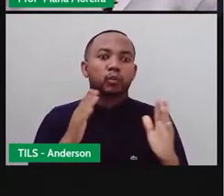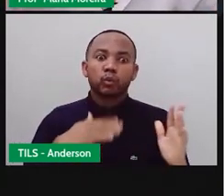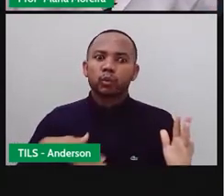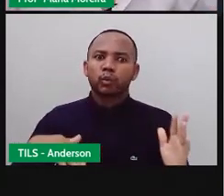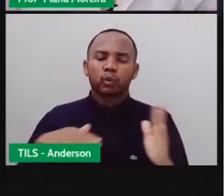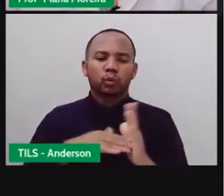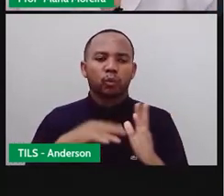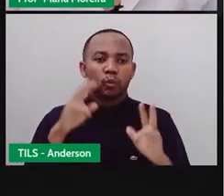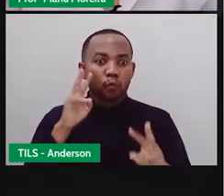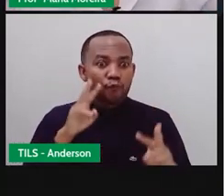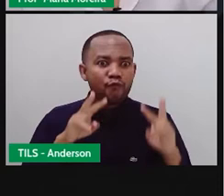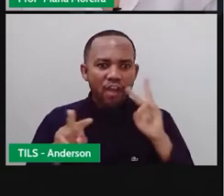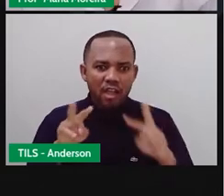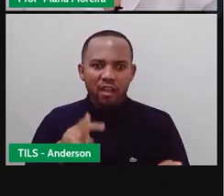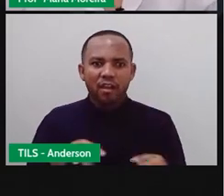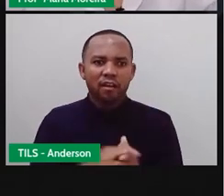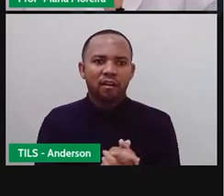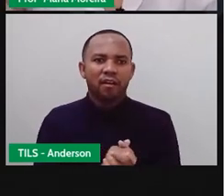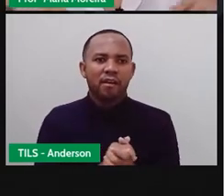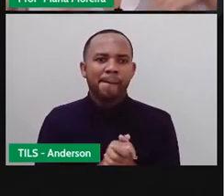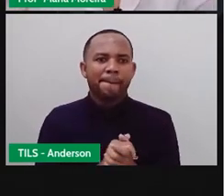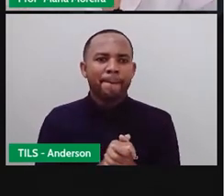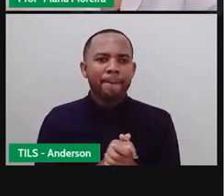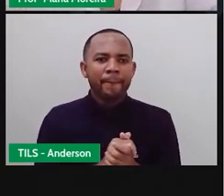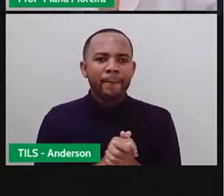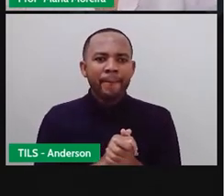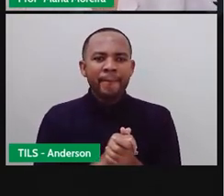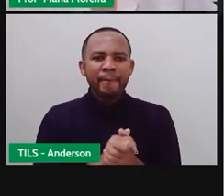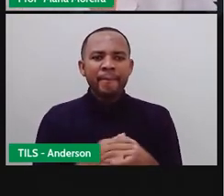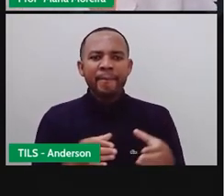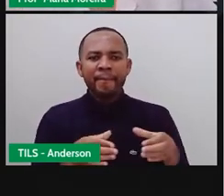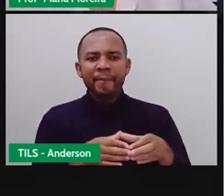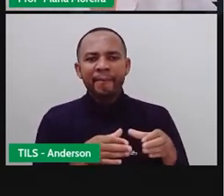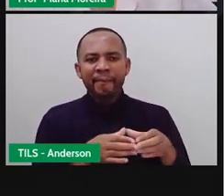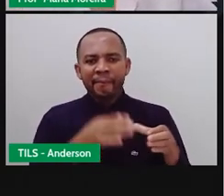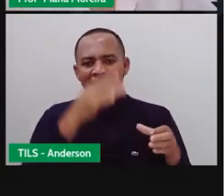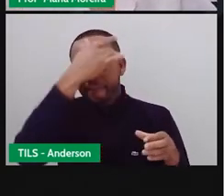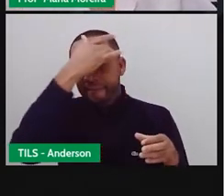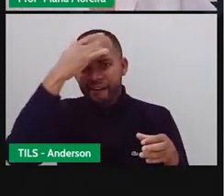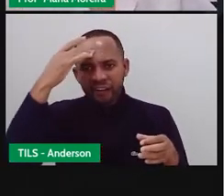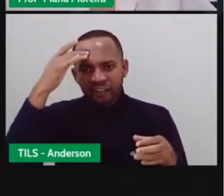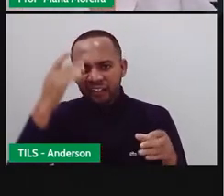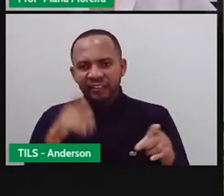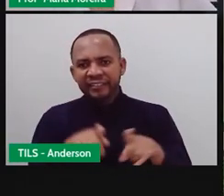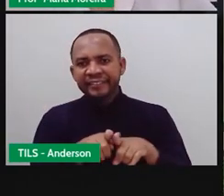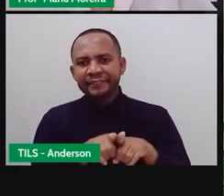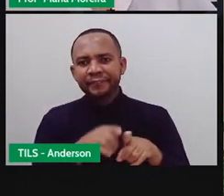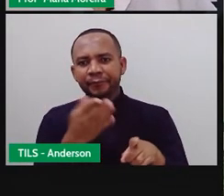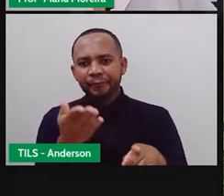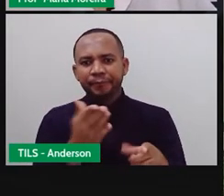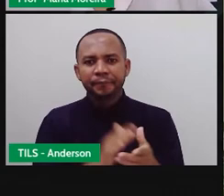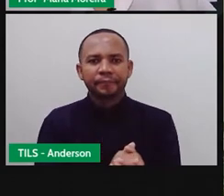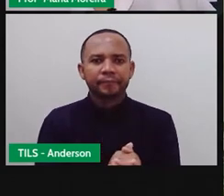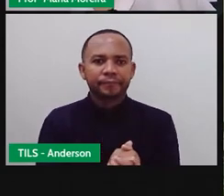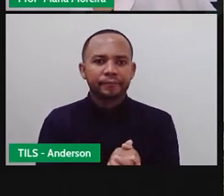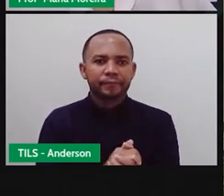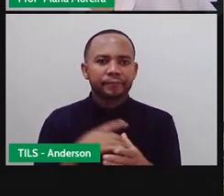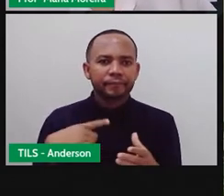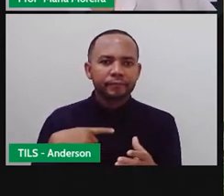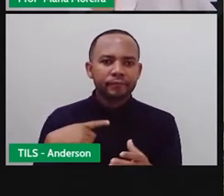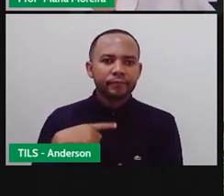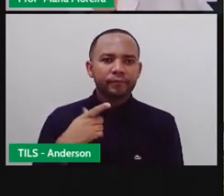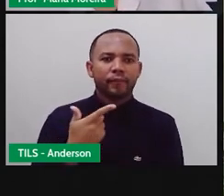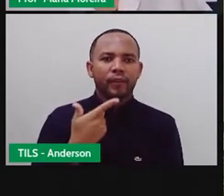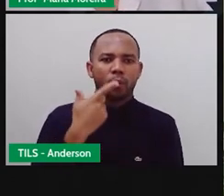todo um bairro direcionado aí a um grupo de pessoas, tá? E aí temos um